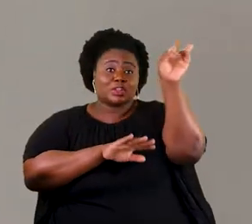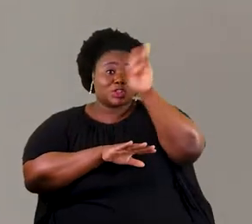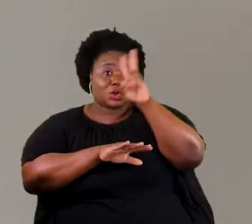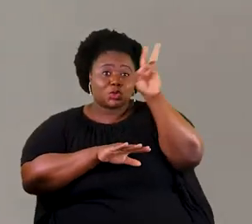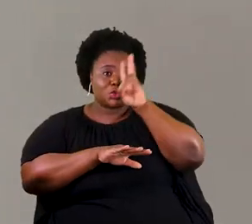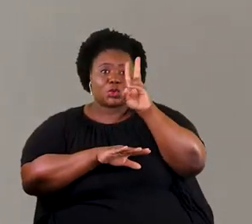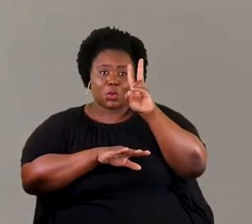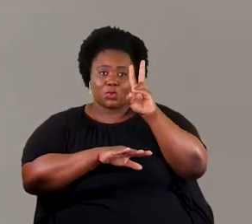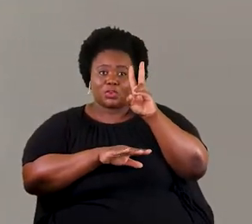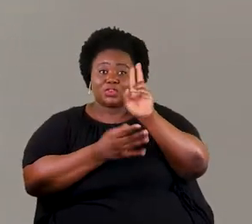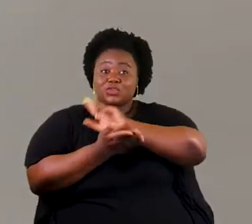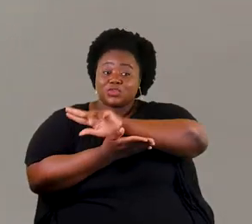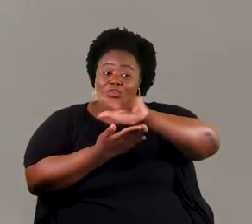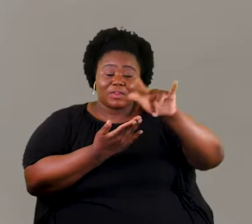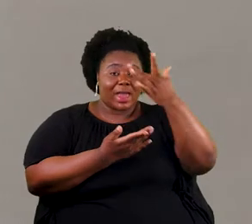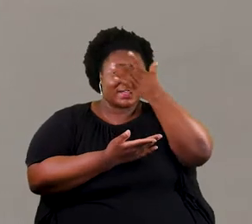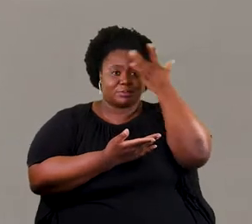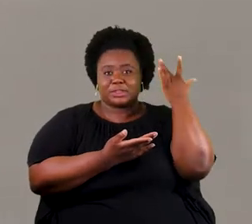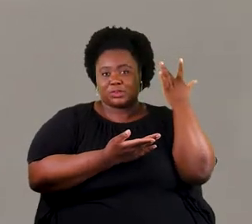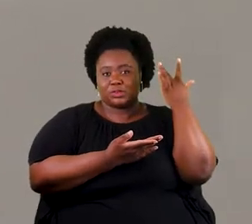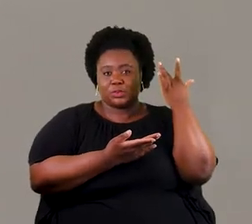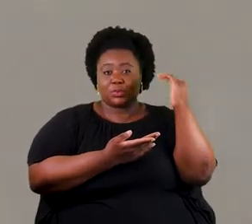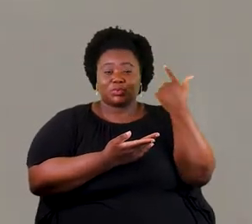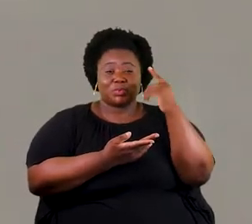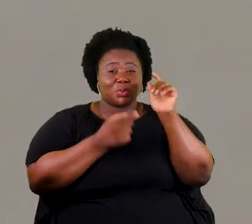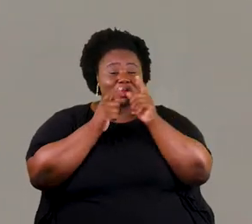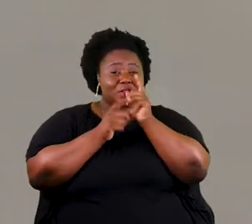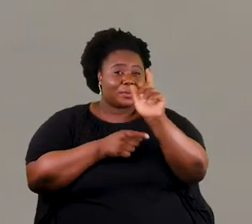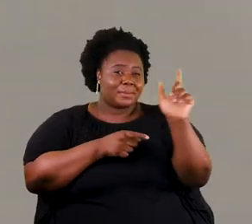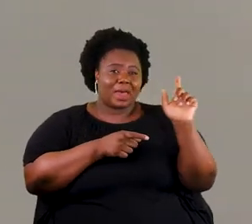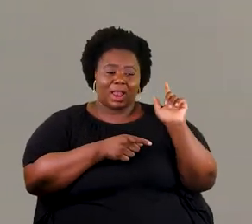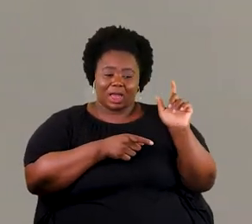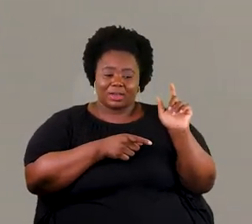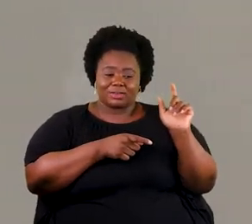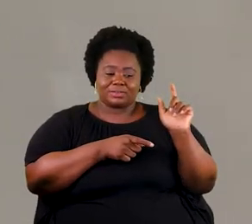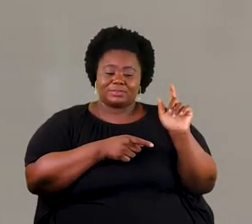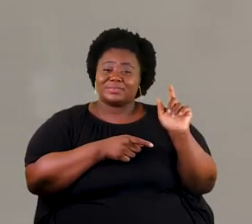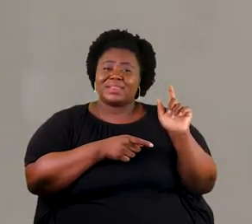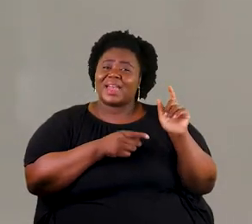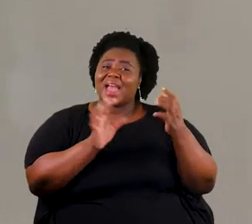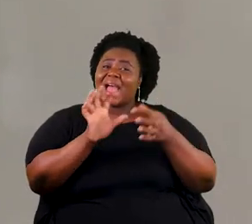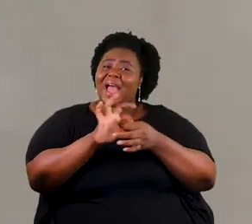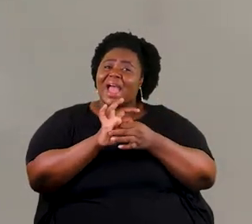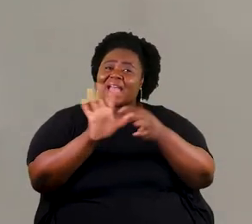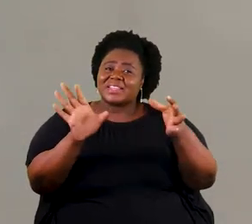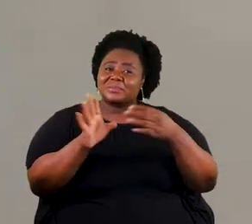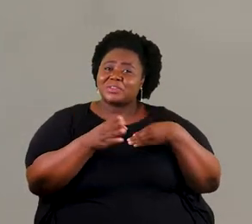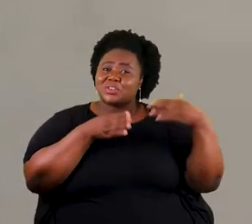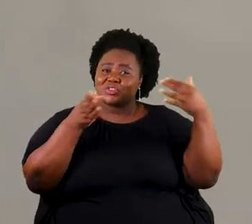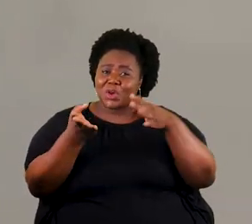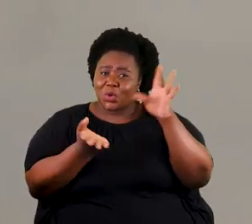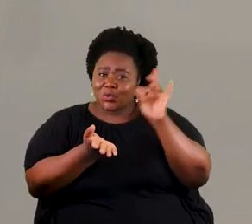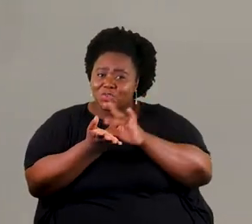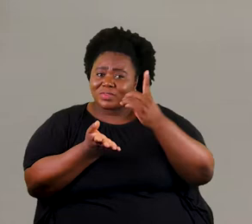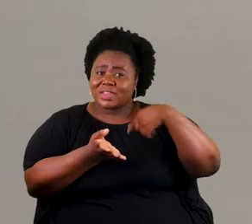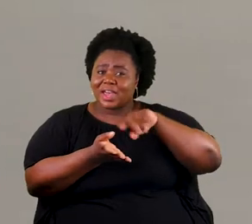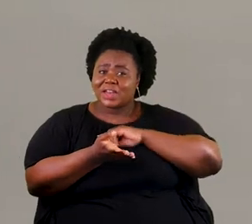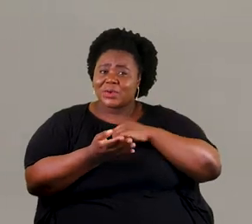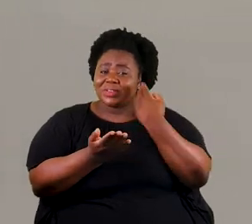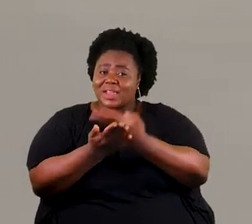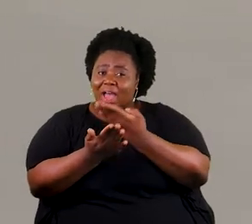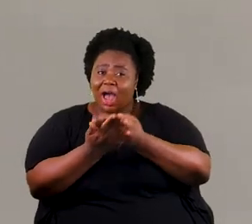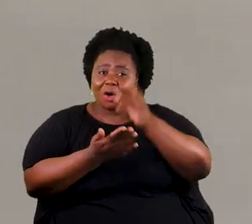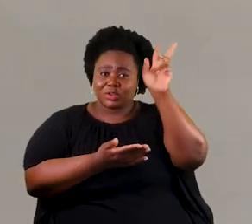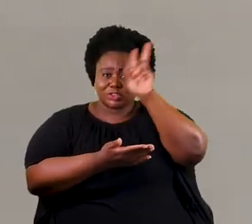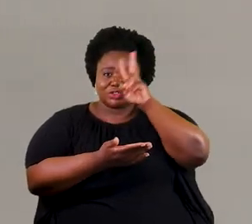de uma série de sujeitos. Em outras palavras, a independência chegou de fato às nossas aulas de história?